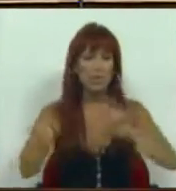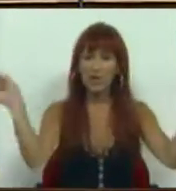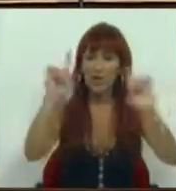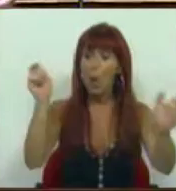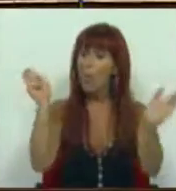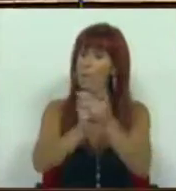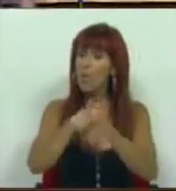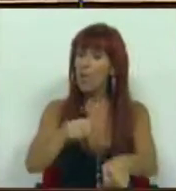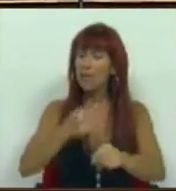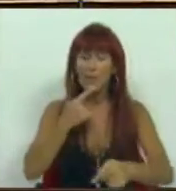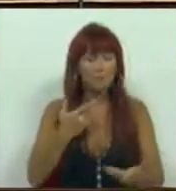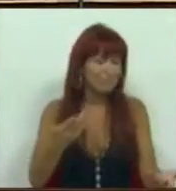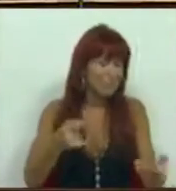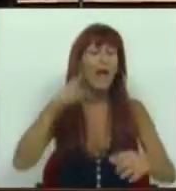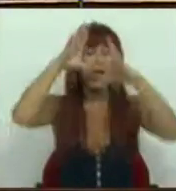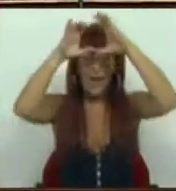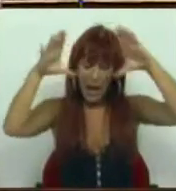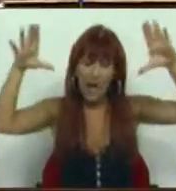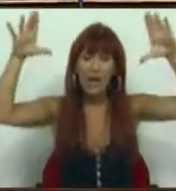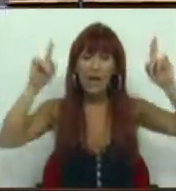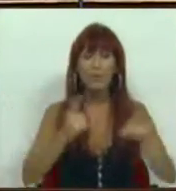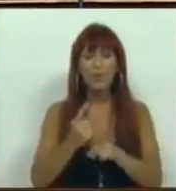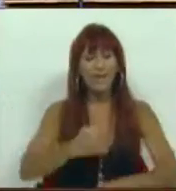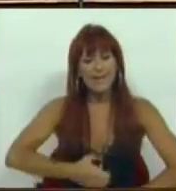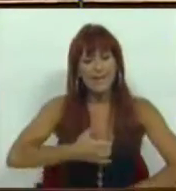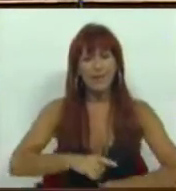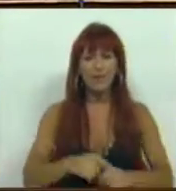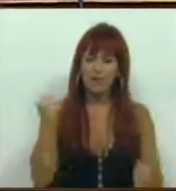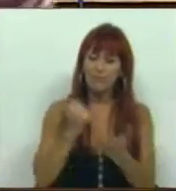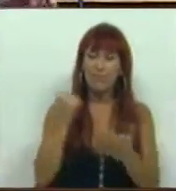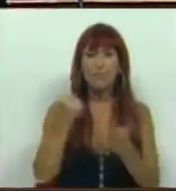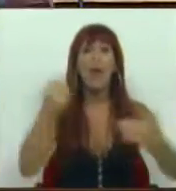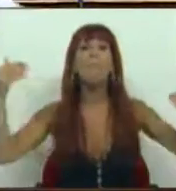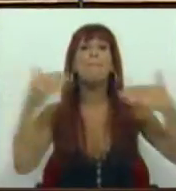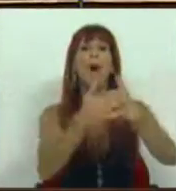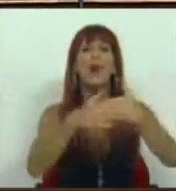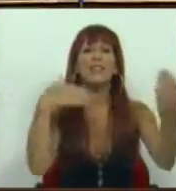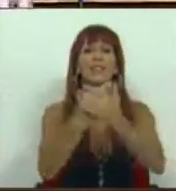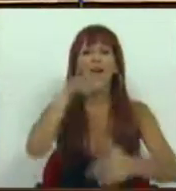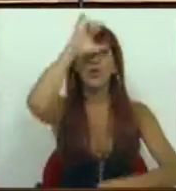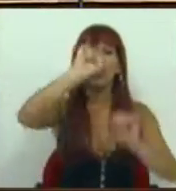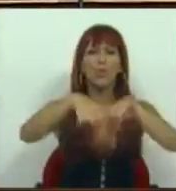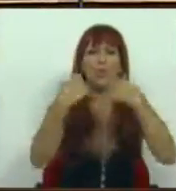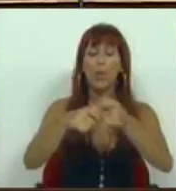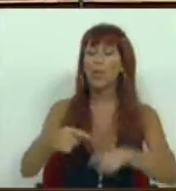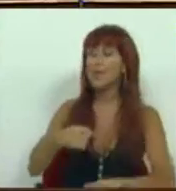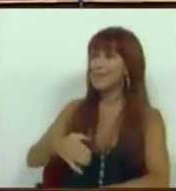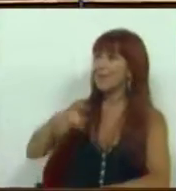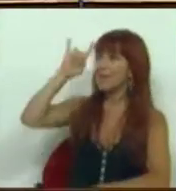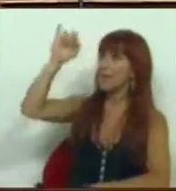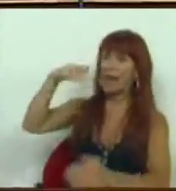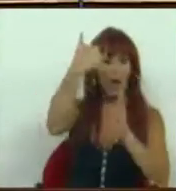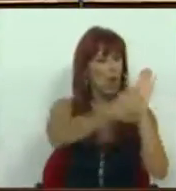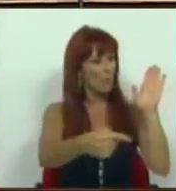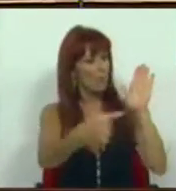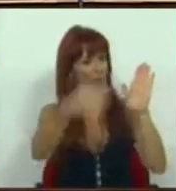É um ponto iminentemente ideológico, porque significa a certidão de óbito do Estado Social, significa a ideia que a